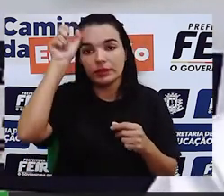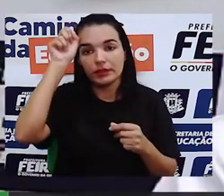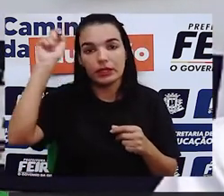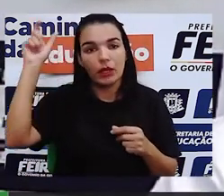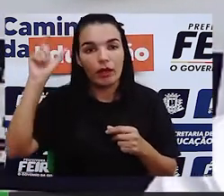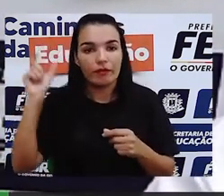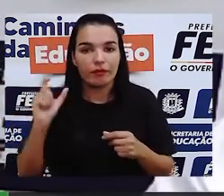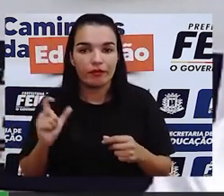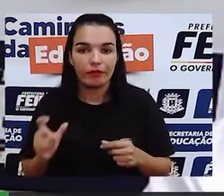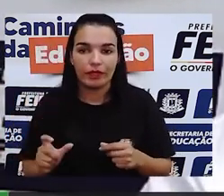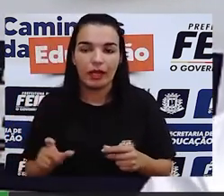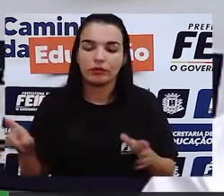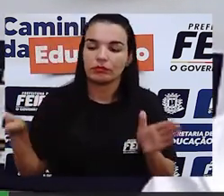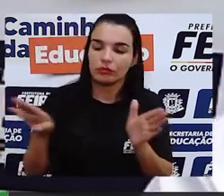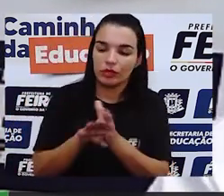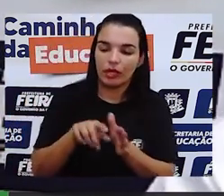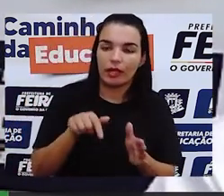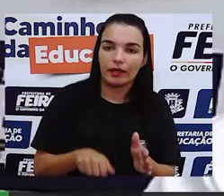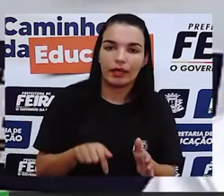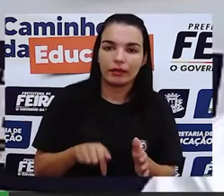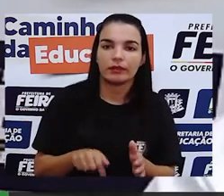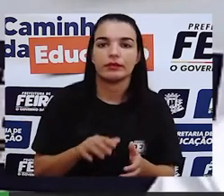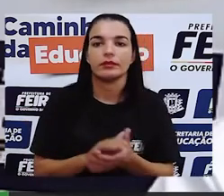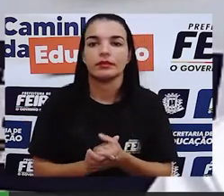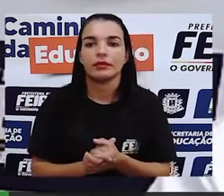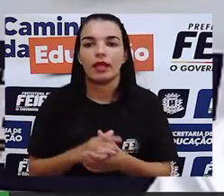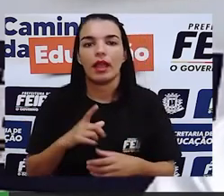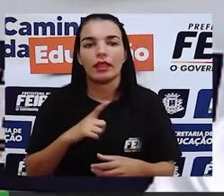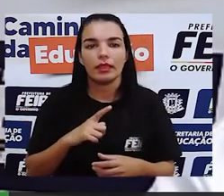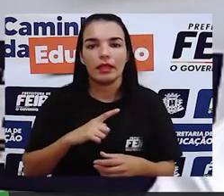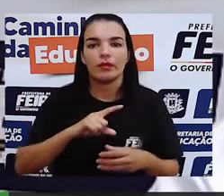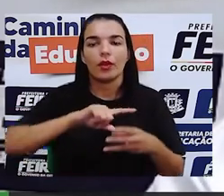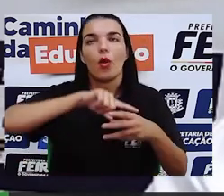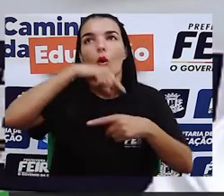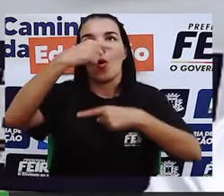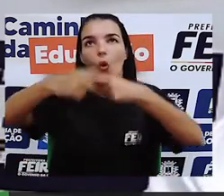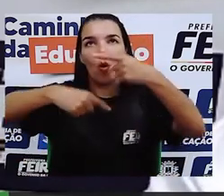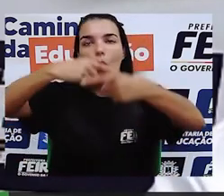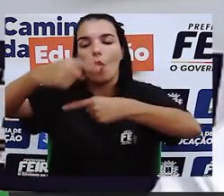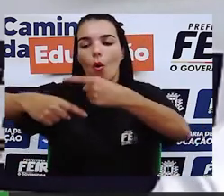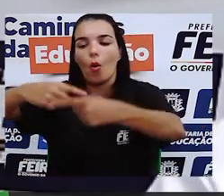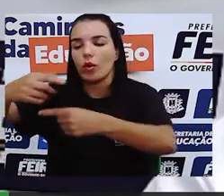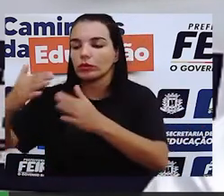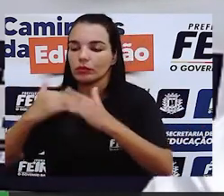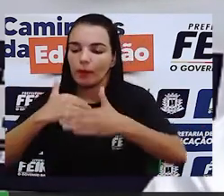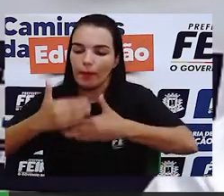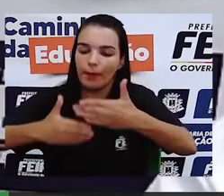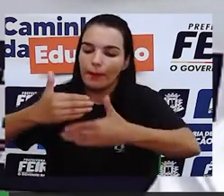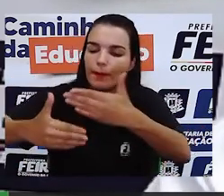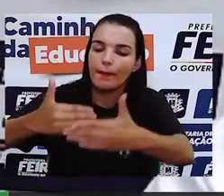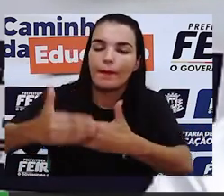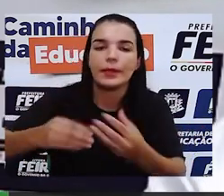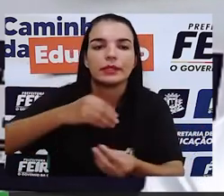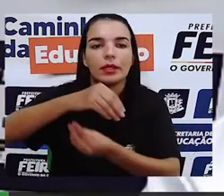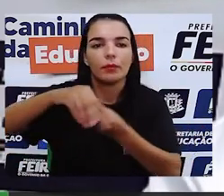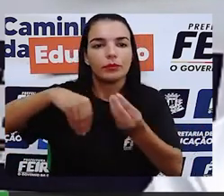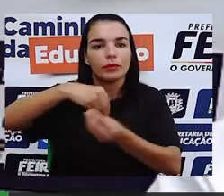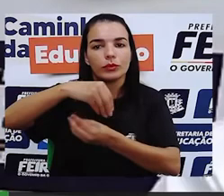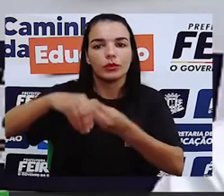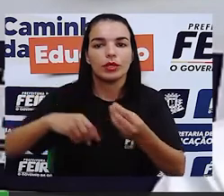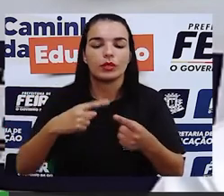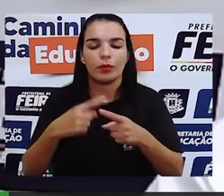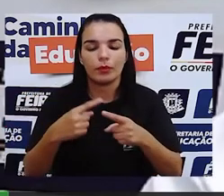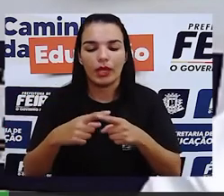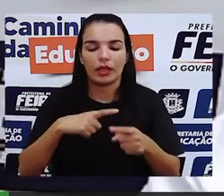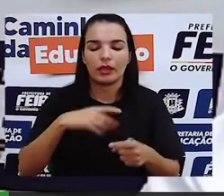os africanos vieram para cá e houve mais outro processo de infiginação desse fruto do branco